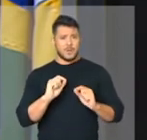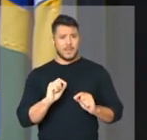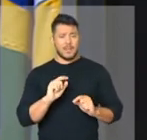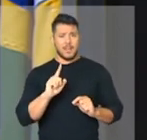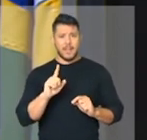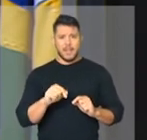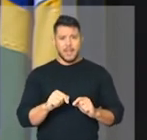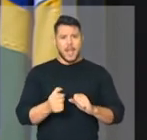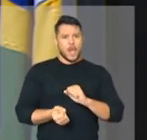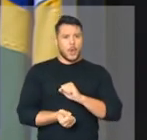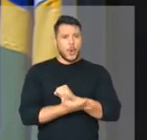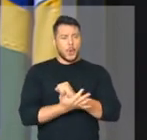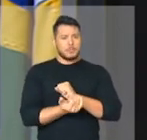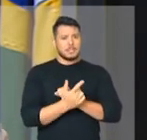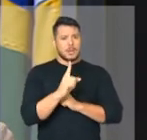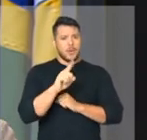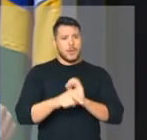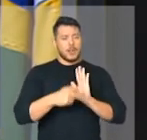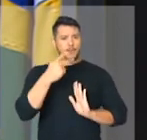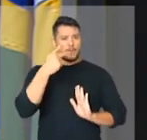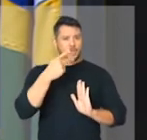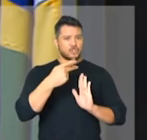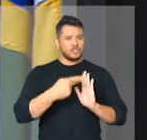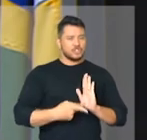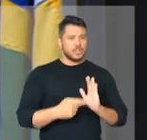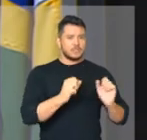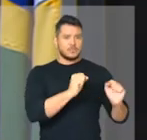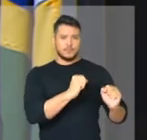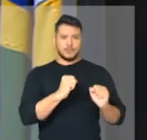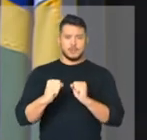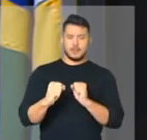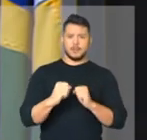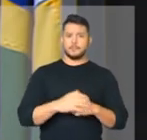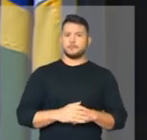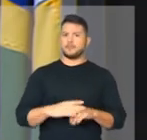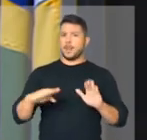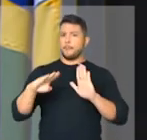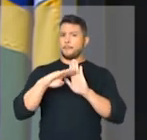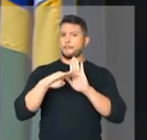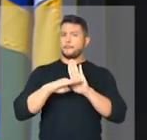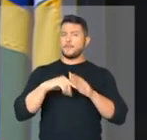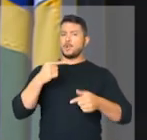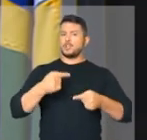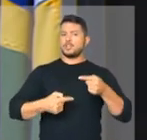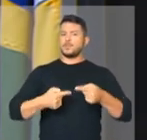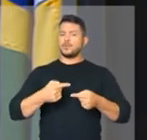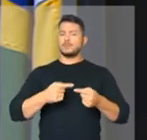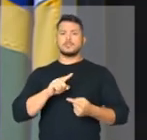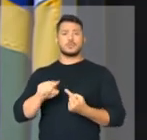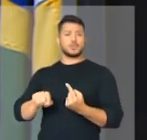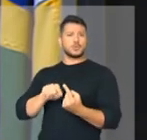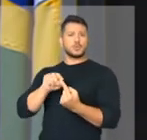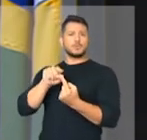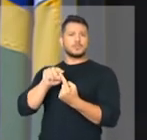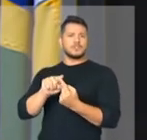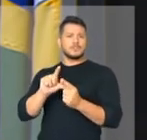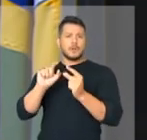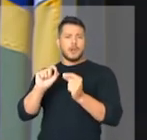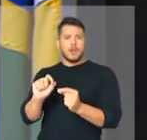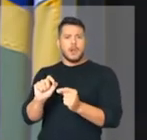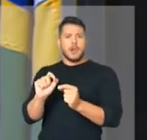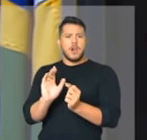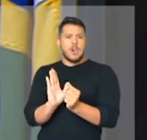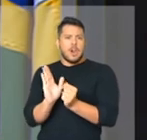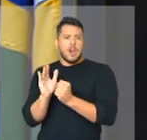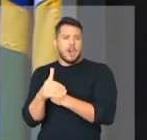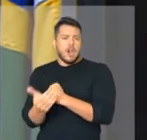fazendo com que as políticas públicas fossem voltadas para locupletar-sem, e